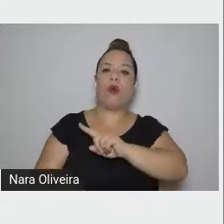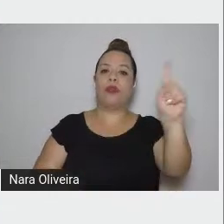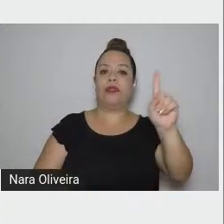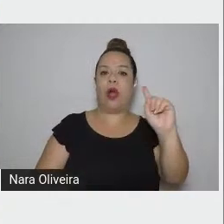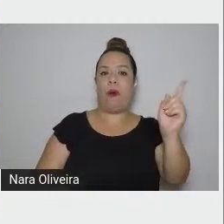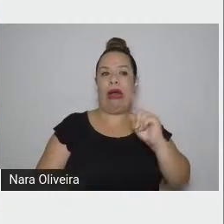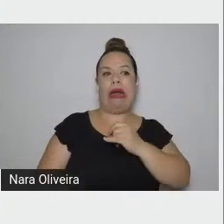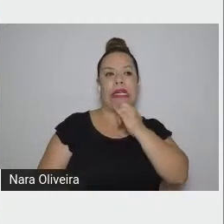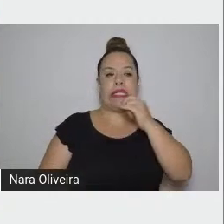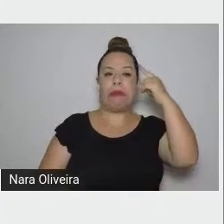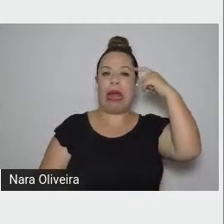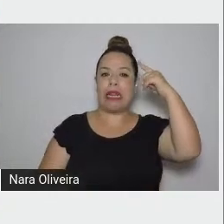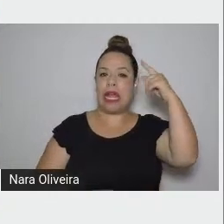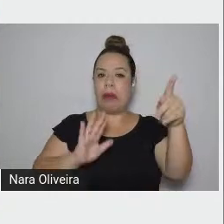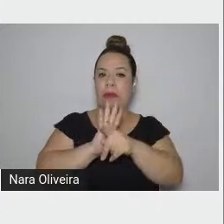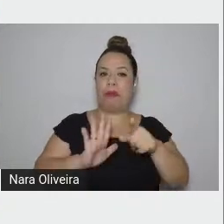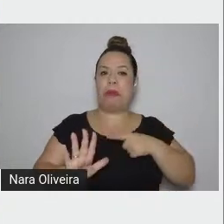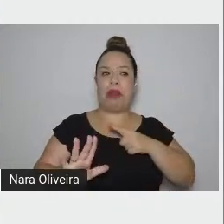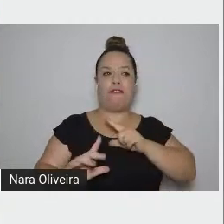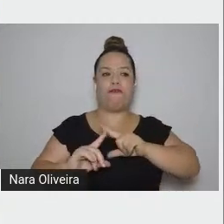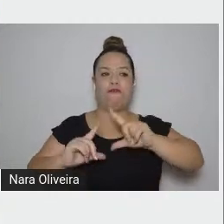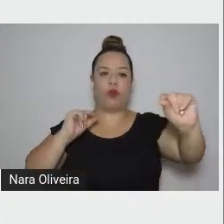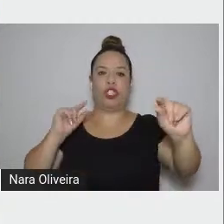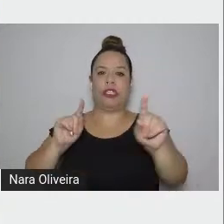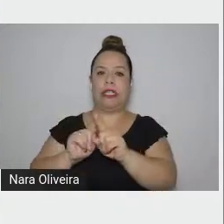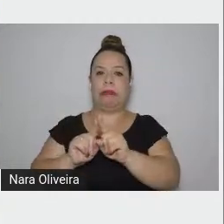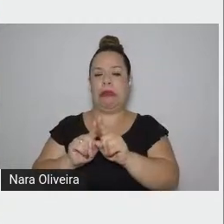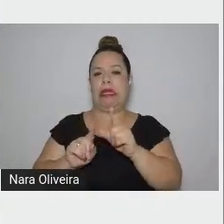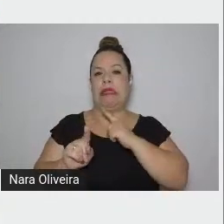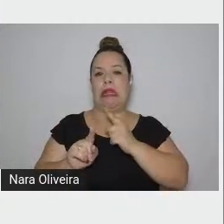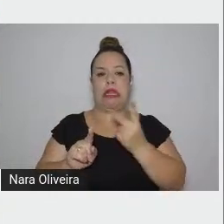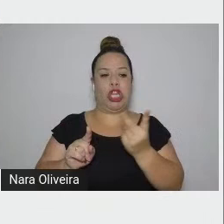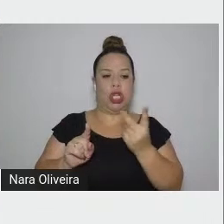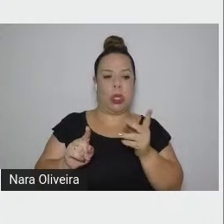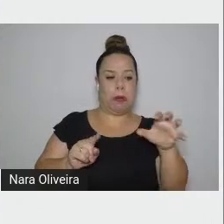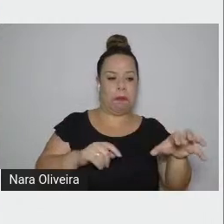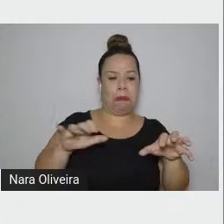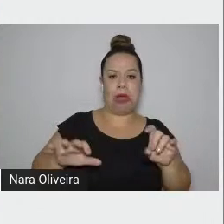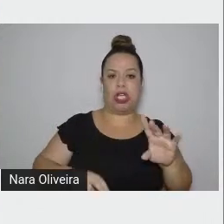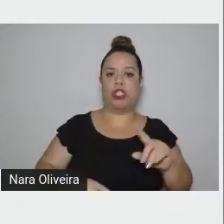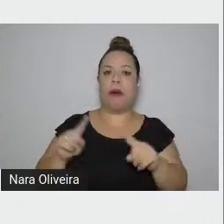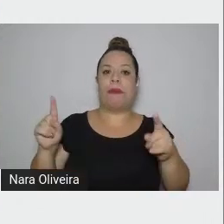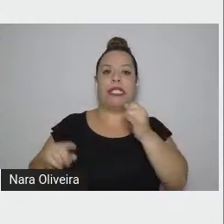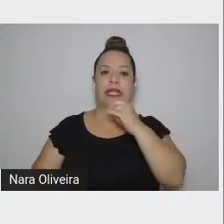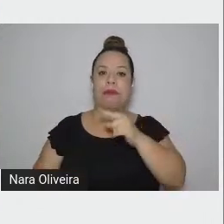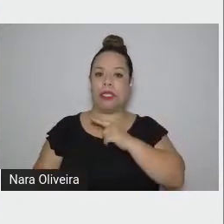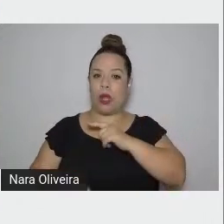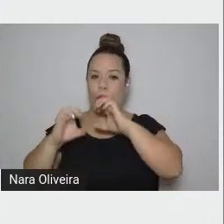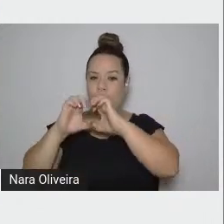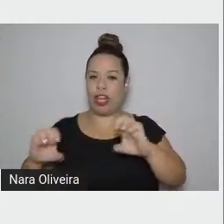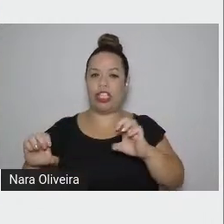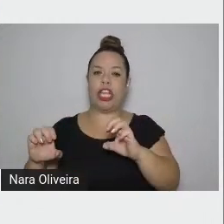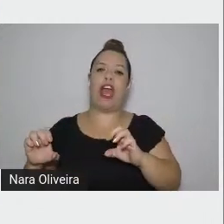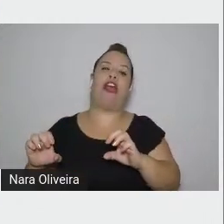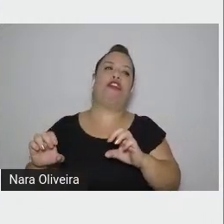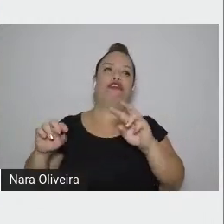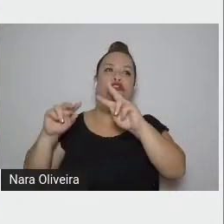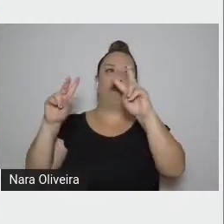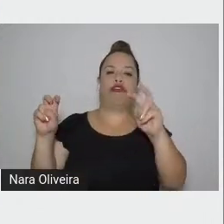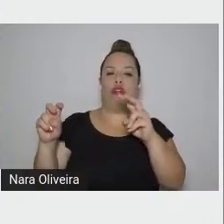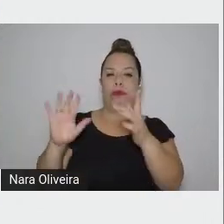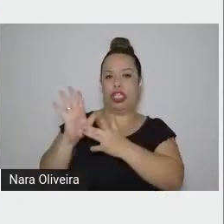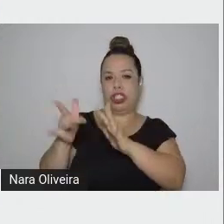heterônimo pessoando. O evangelho segundo Jesus Cristo é não não a